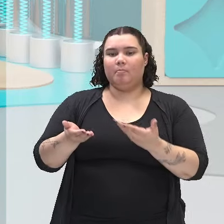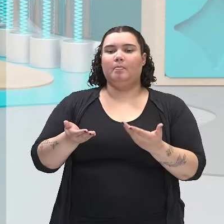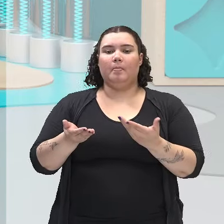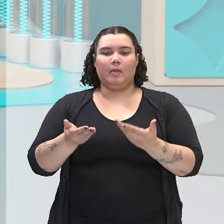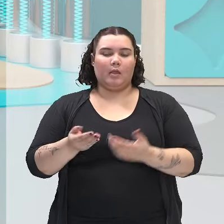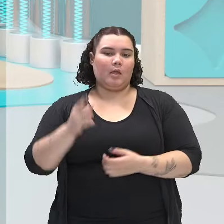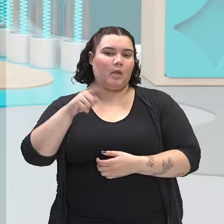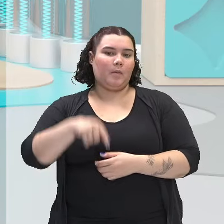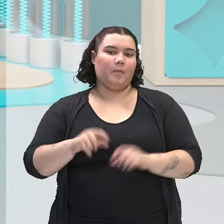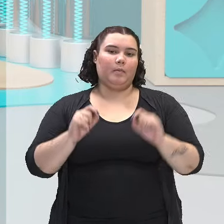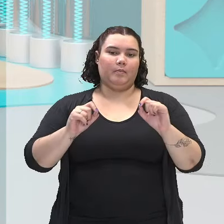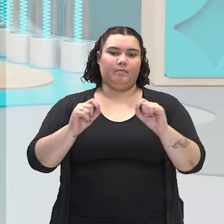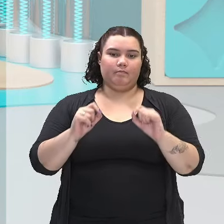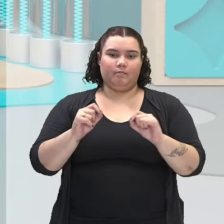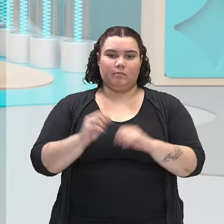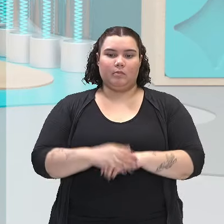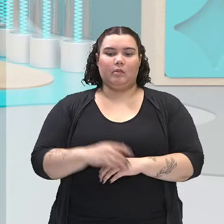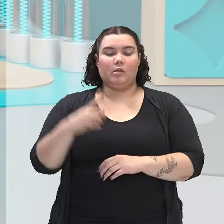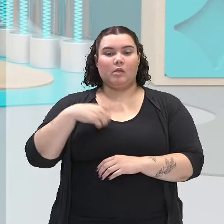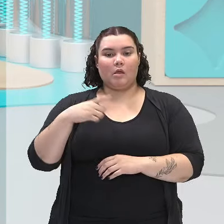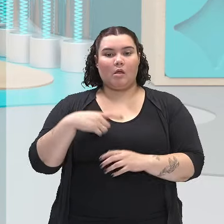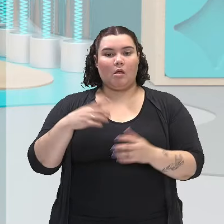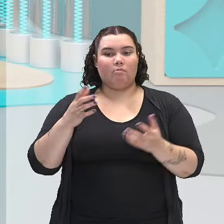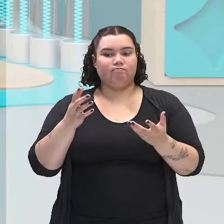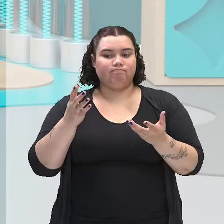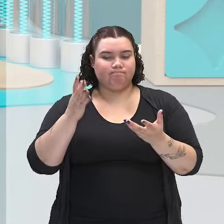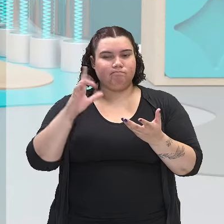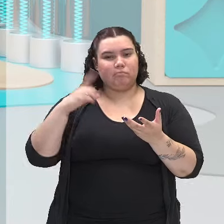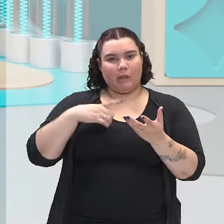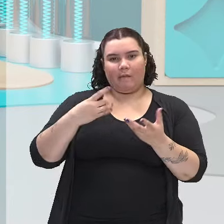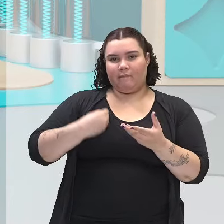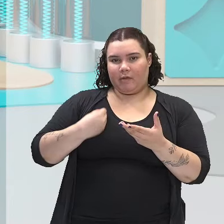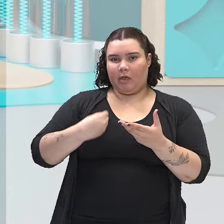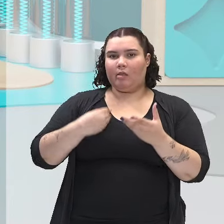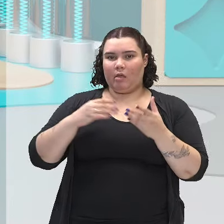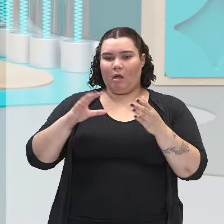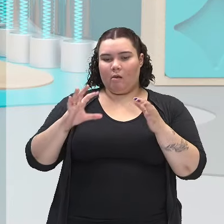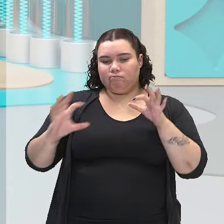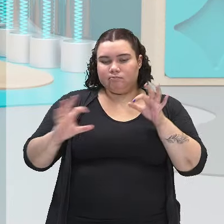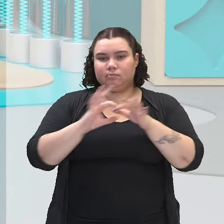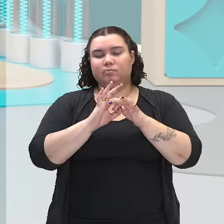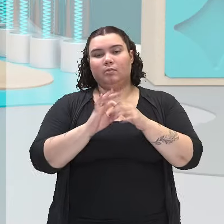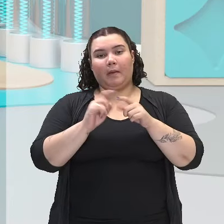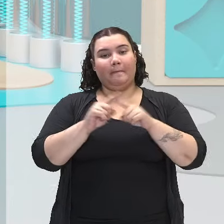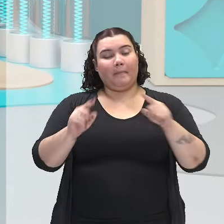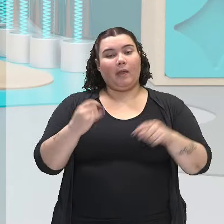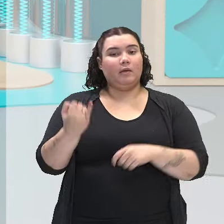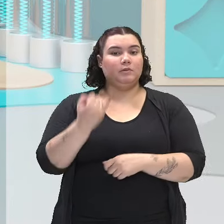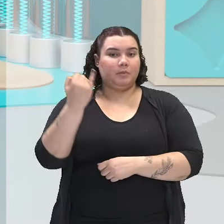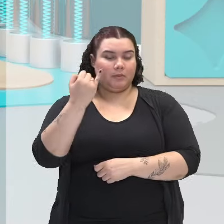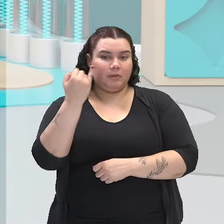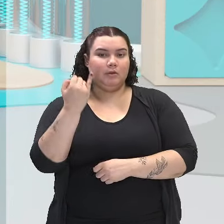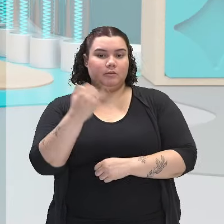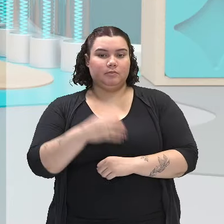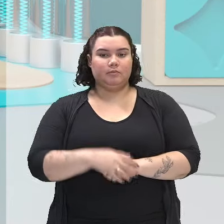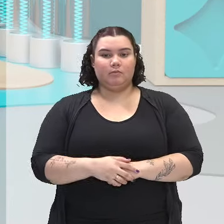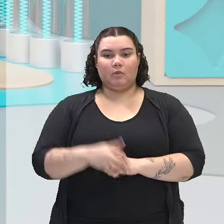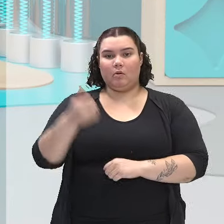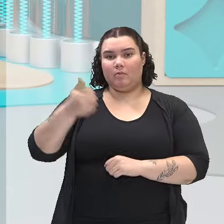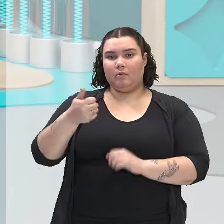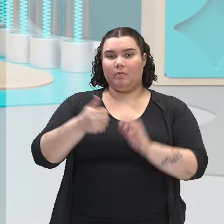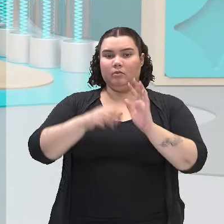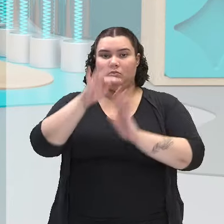entra na rotina, mas é importante. Então, o primeiro texto que nós vimos,